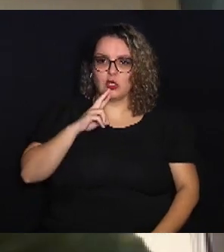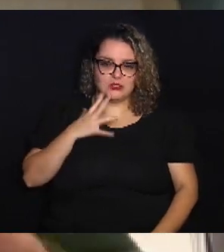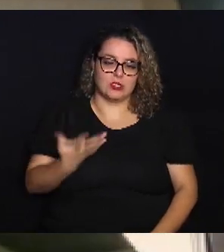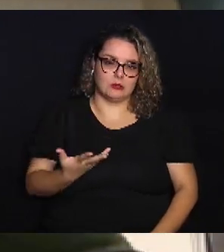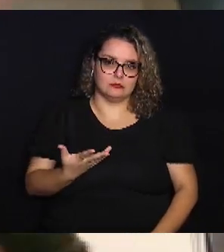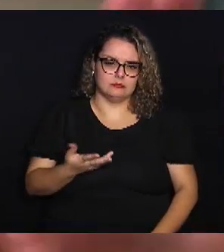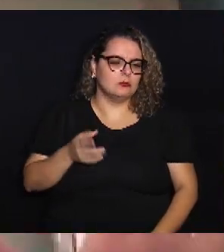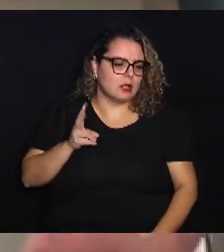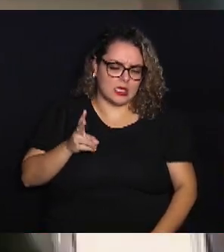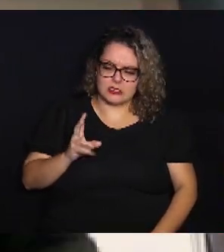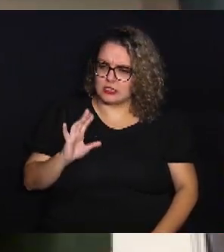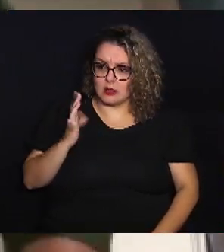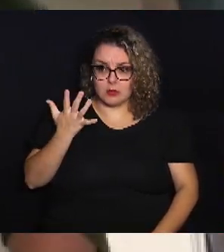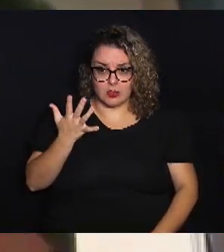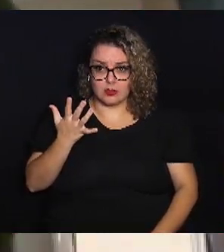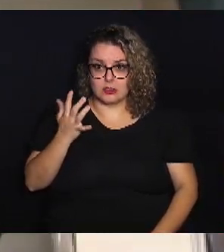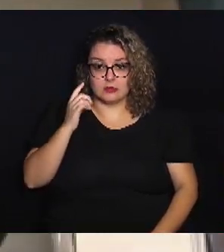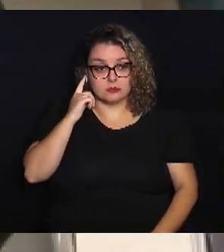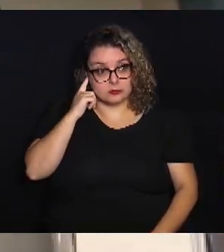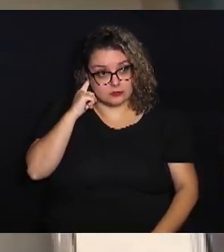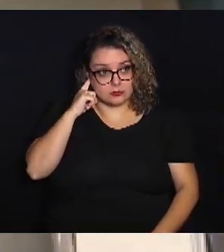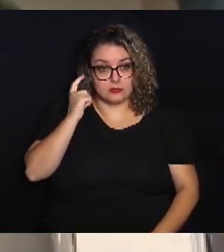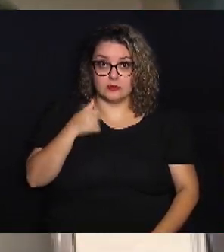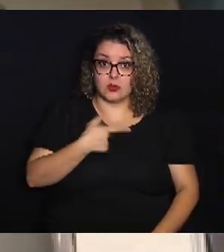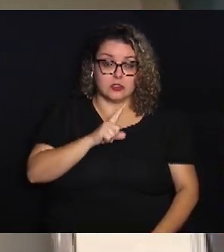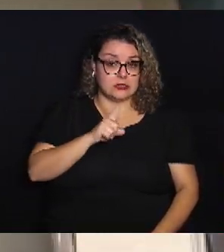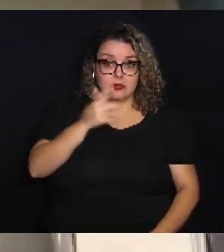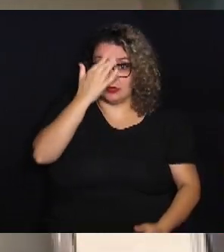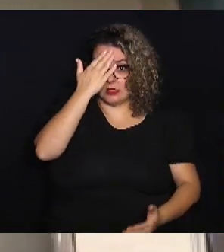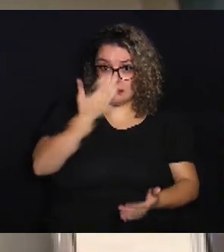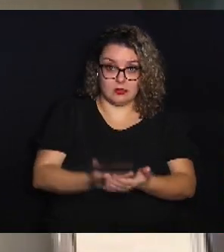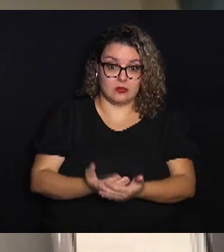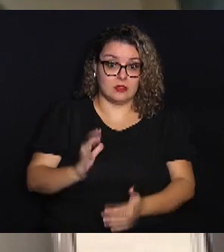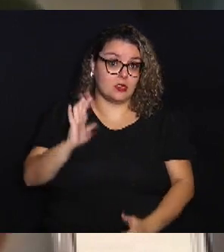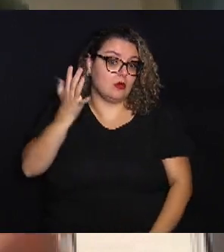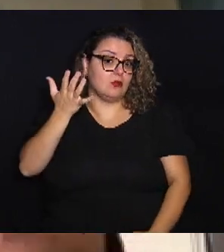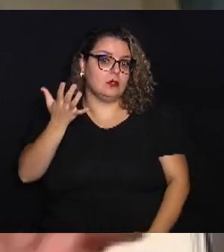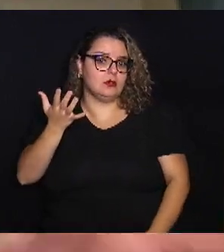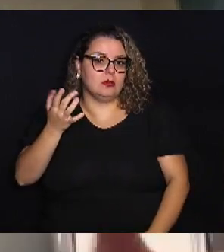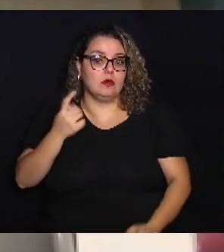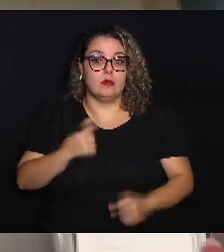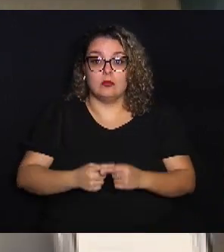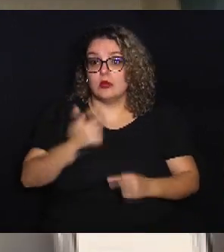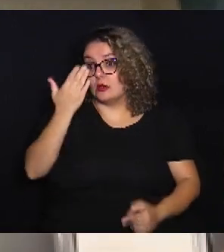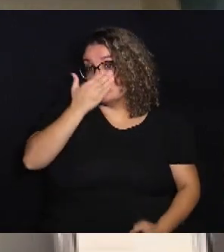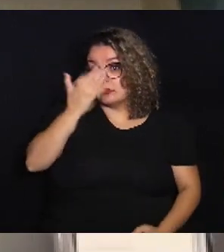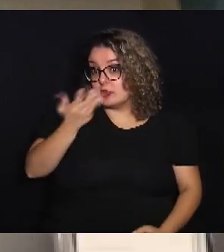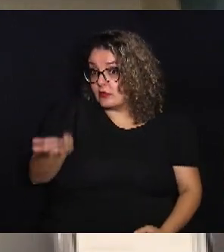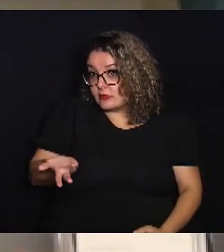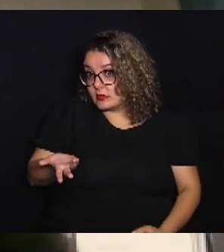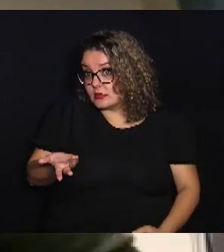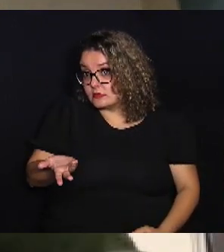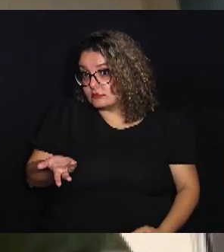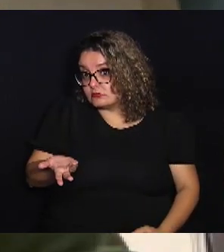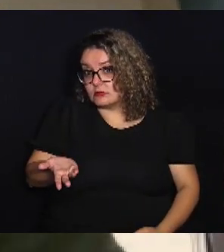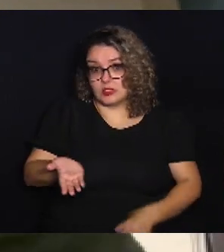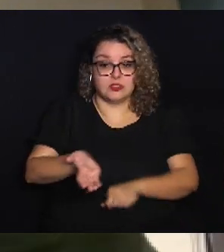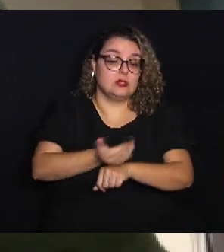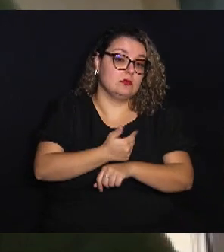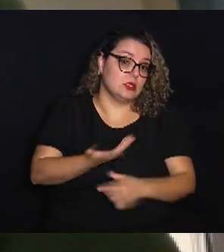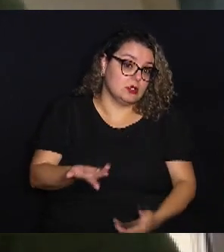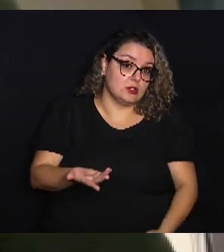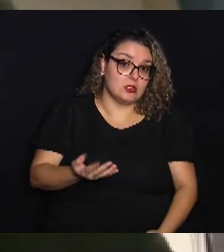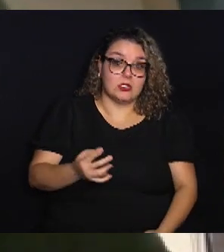Mas isso sempre ocorre. Nós não acreditávamos que ocorria, porque a gente não via nada antigamente.